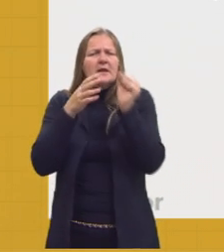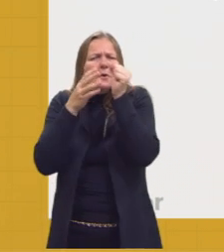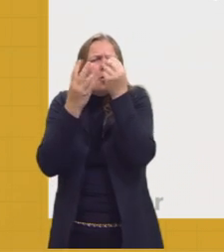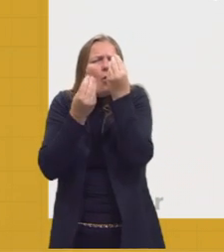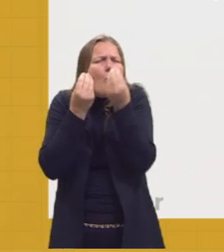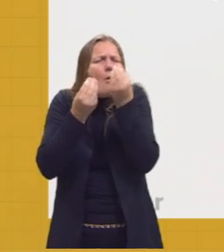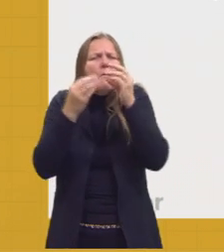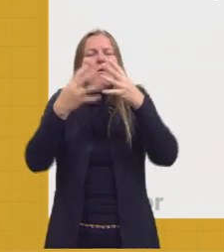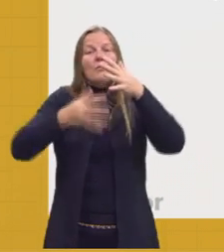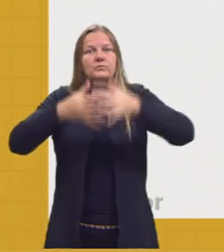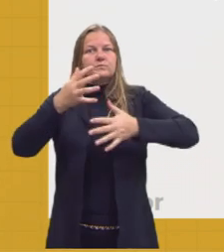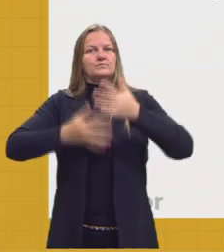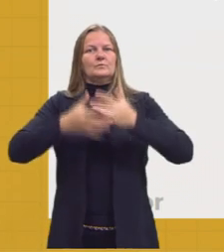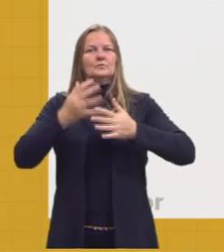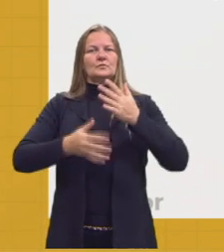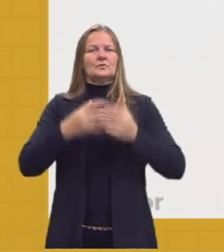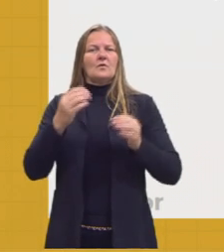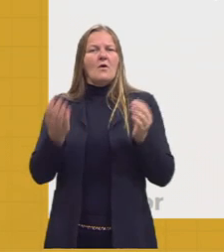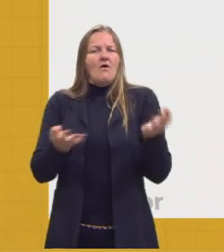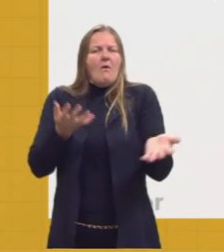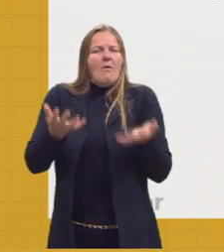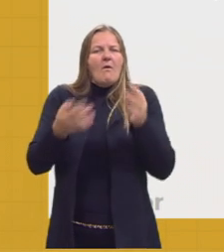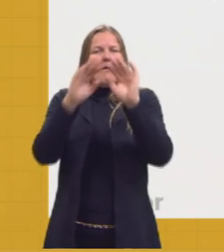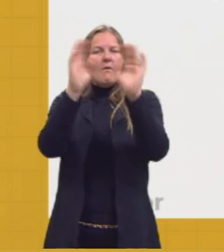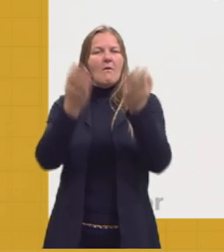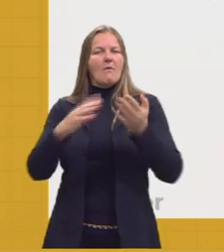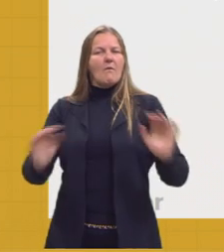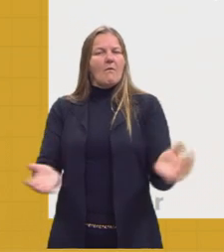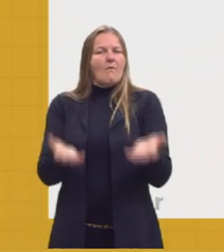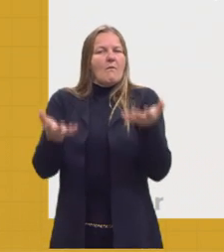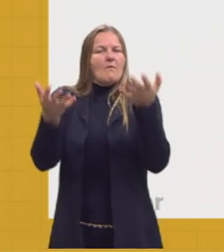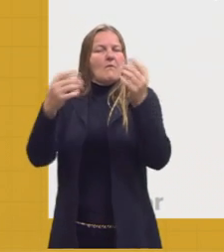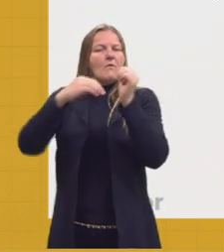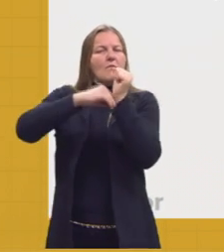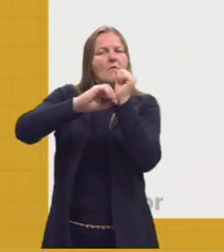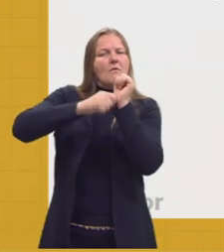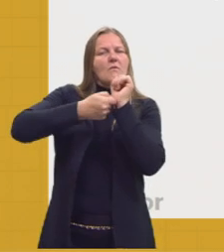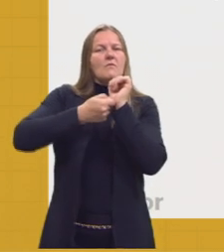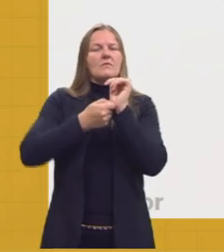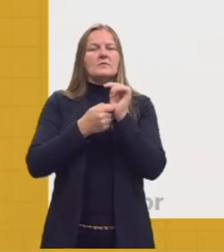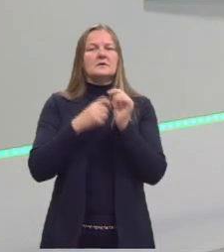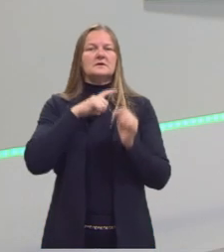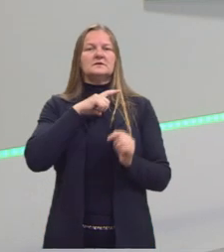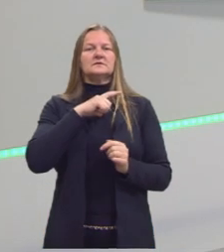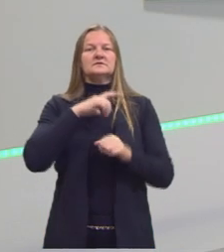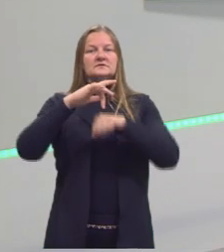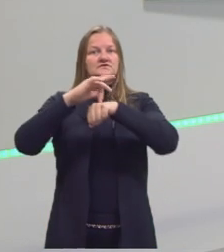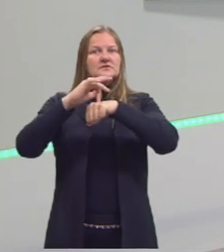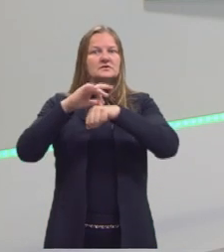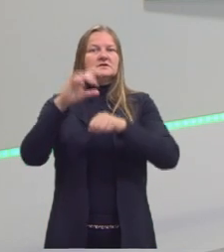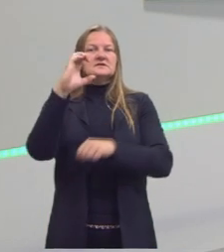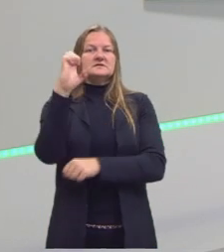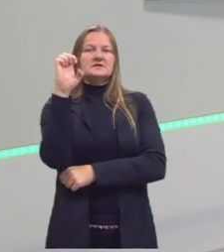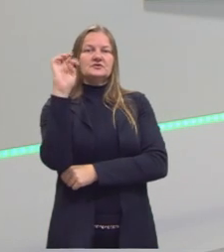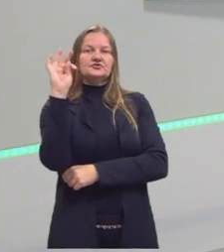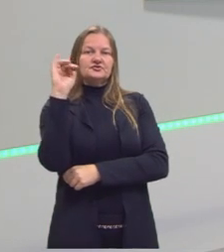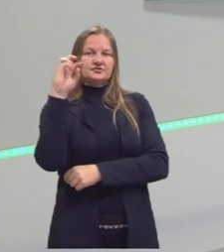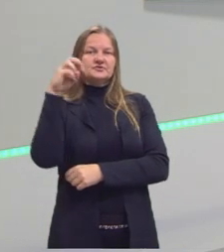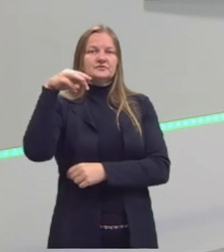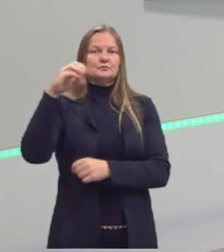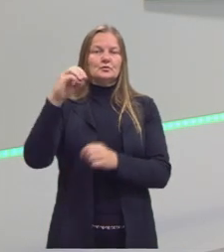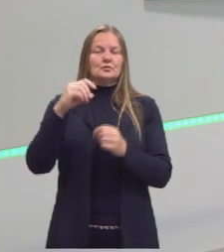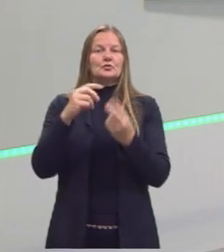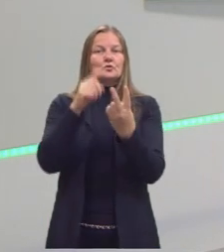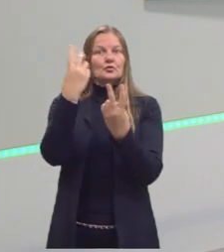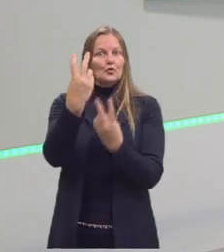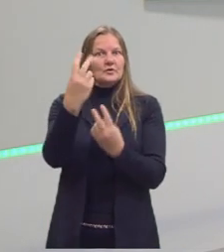Obscuridade, complexidade, sensualismo, cultismo e conceptismo, que são o que os nossos dois autores, que nós veremos